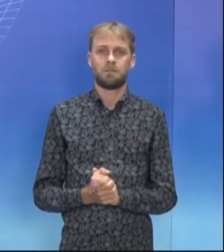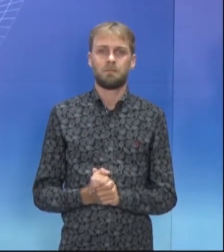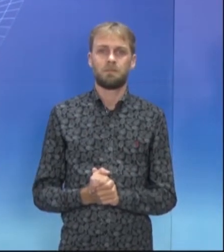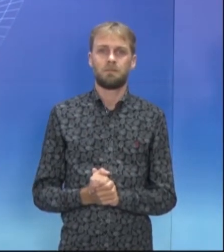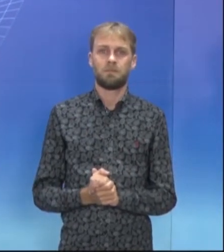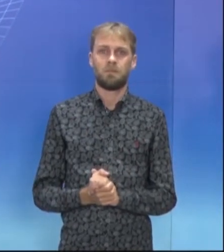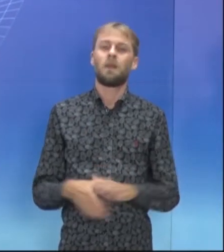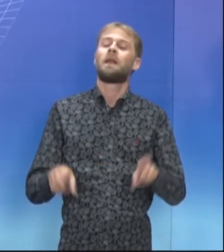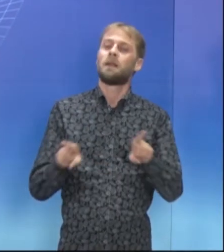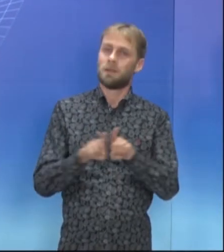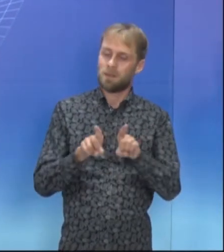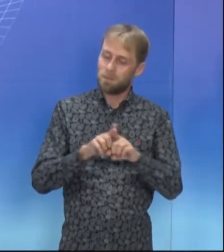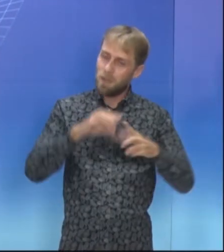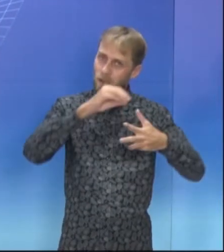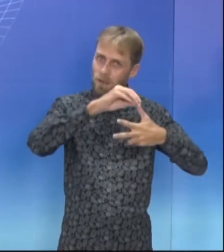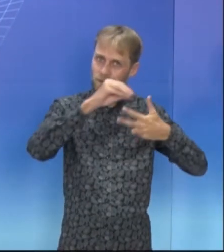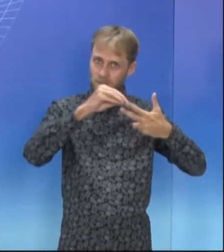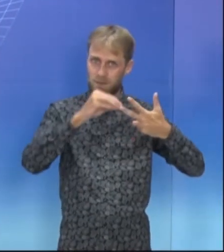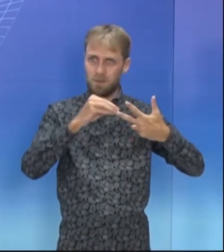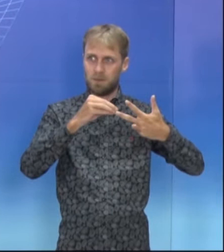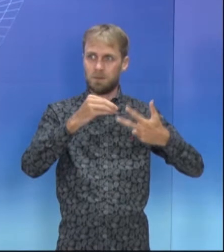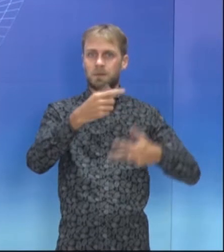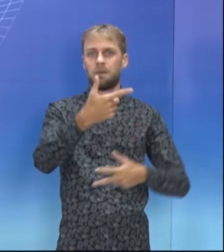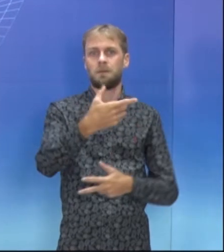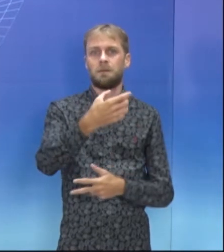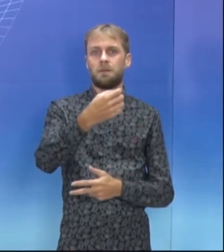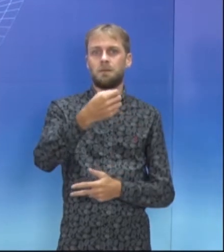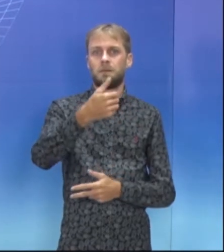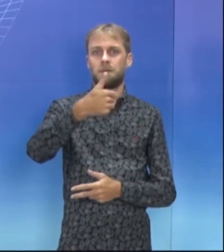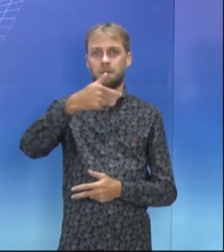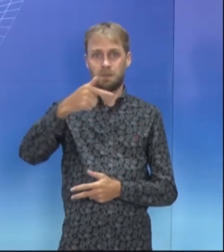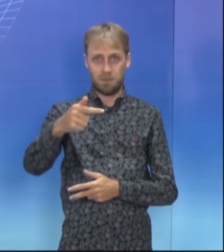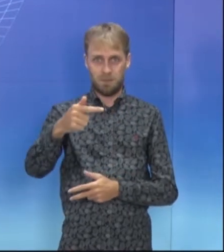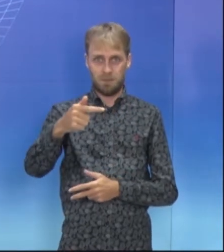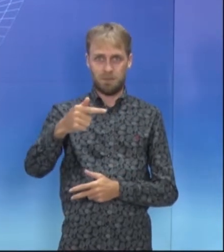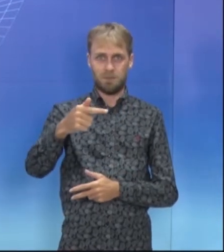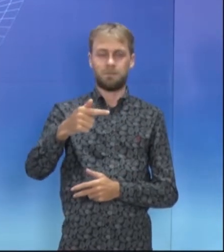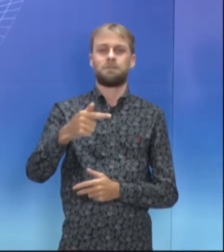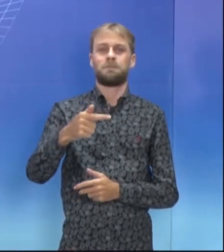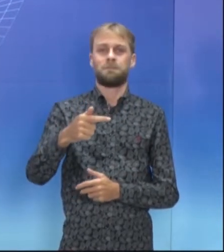Outra questão do Enem de 2017, né?